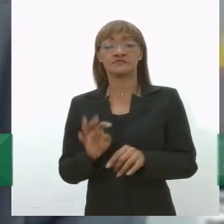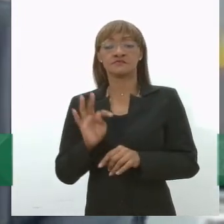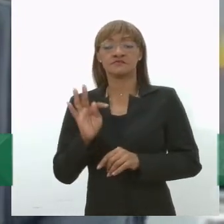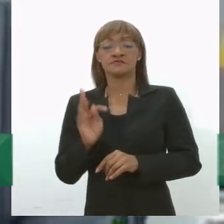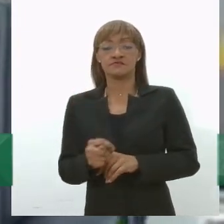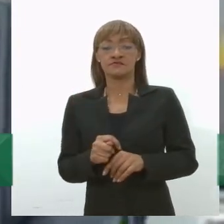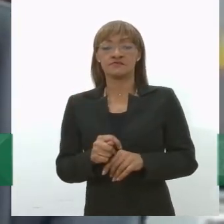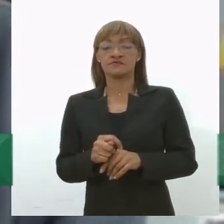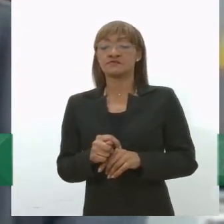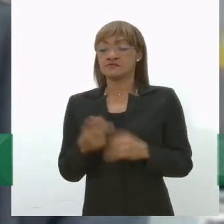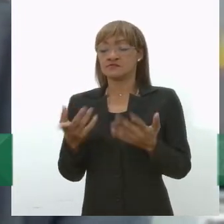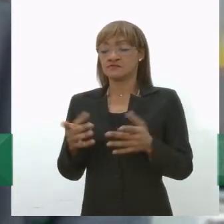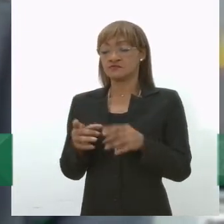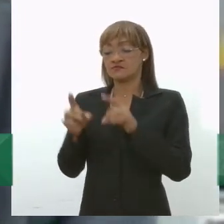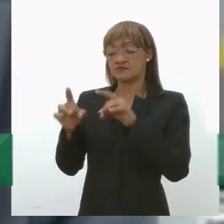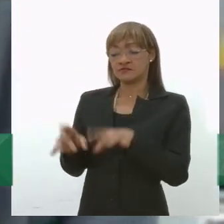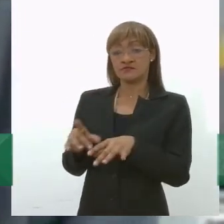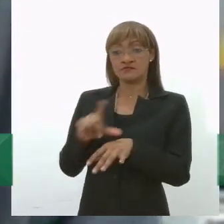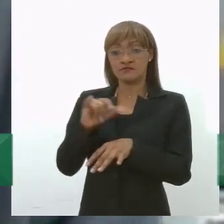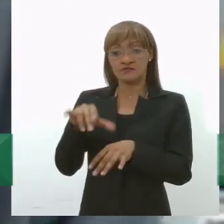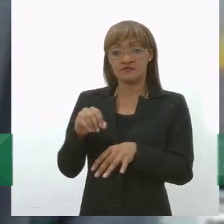rejeito e esse deveria ser aterrado.